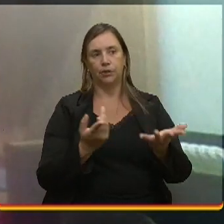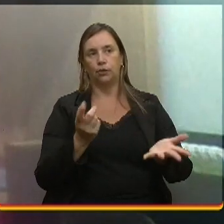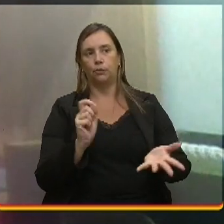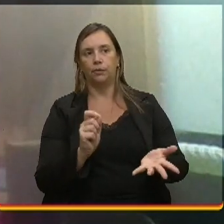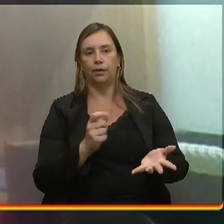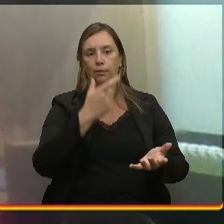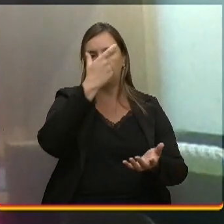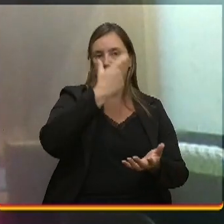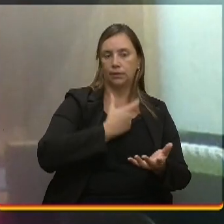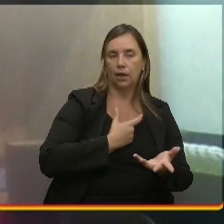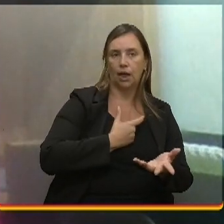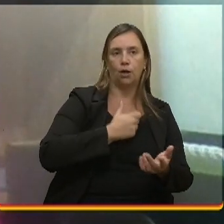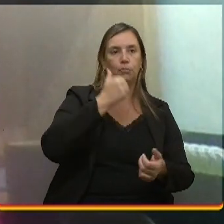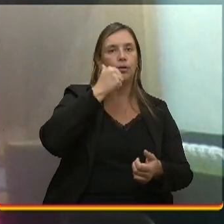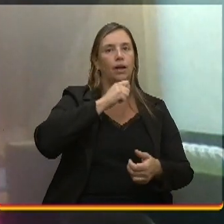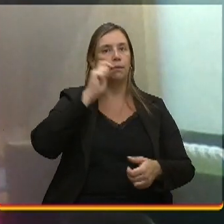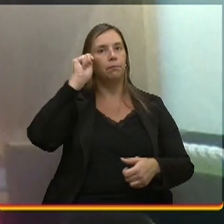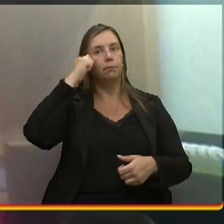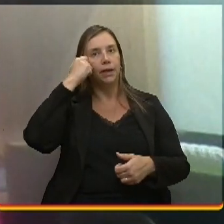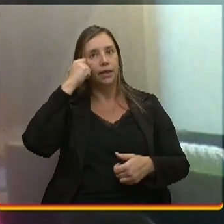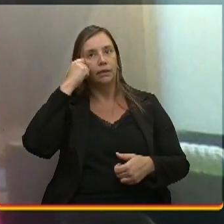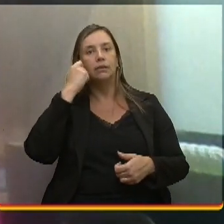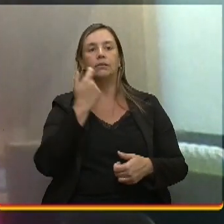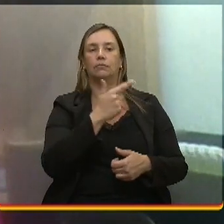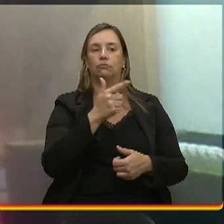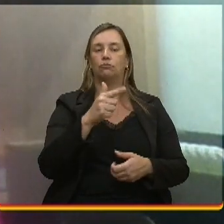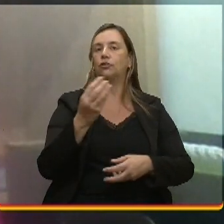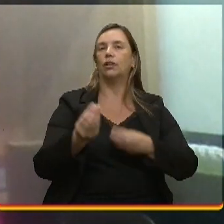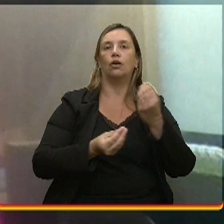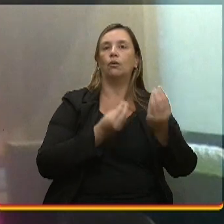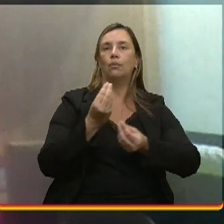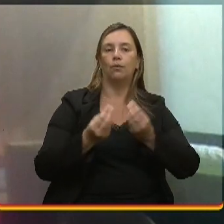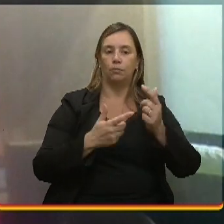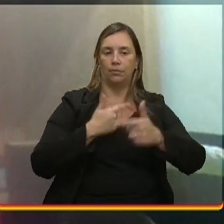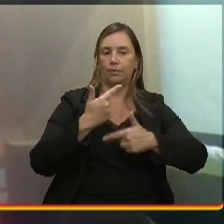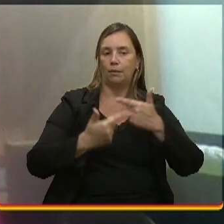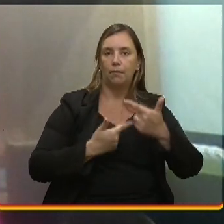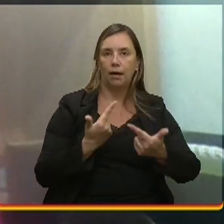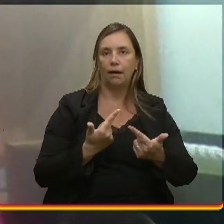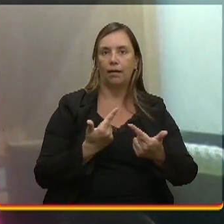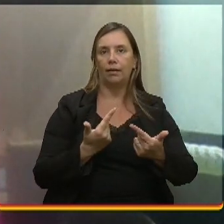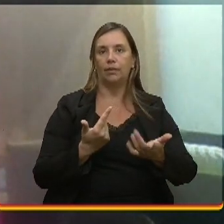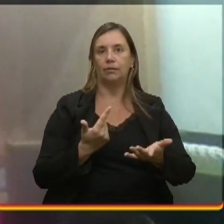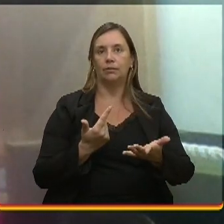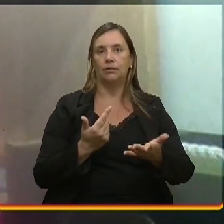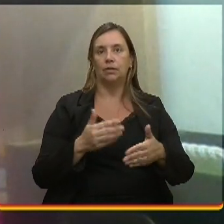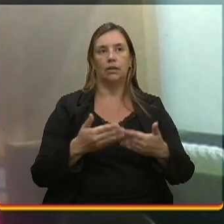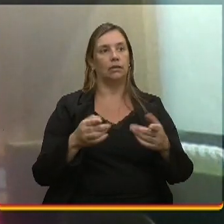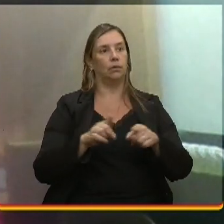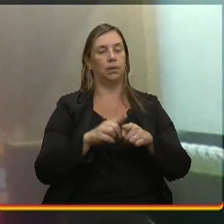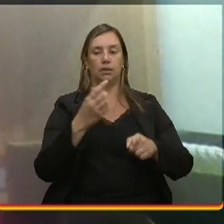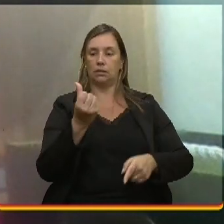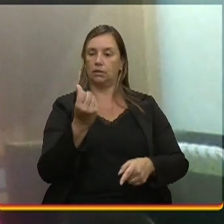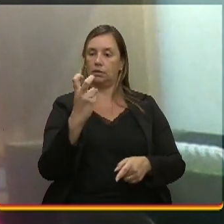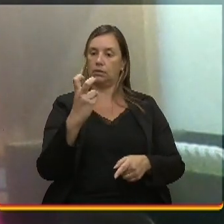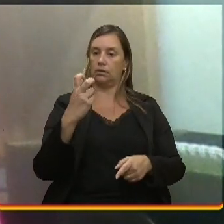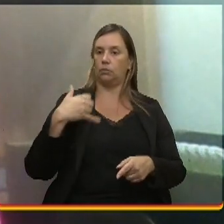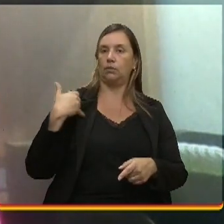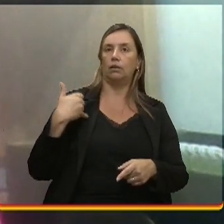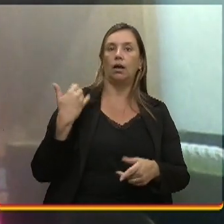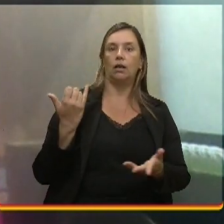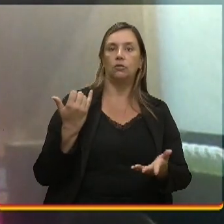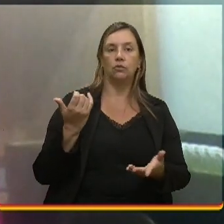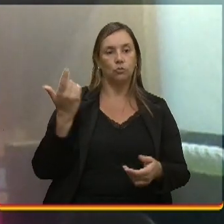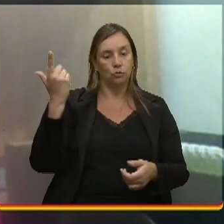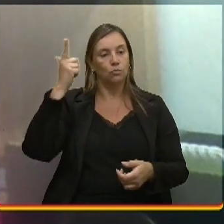preta, uma mulher que não tinha condições de trabalhar, mais, e ao mesmo tempo que 65 anos ela chegou lá. Então, é uma alegria muito